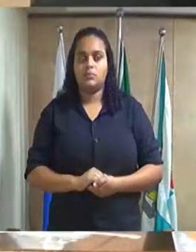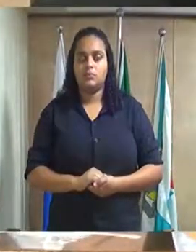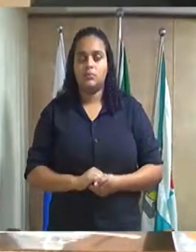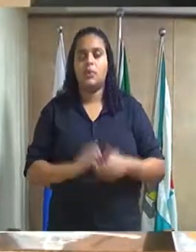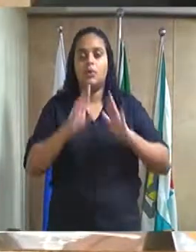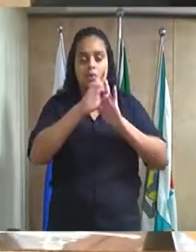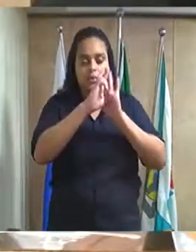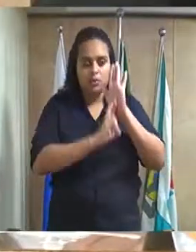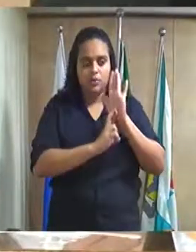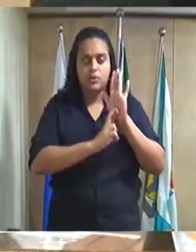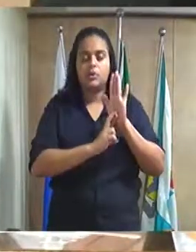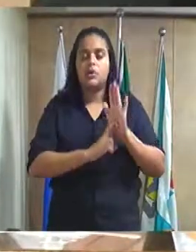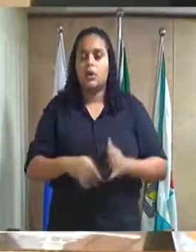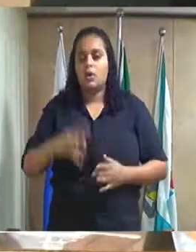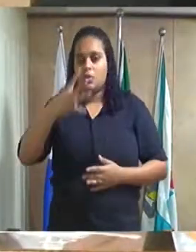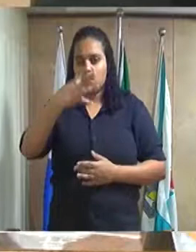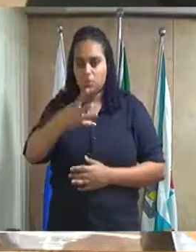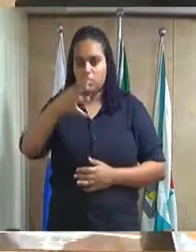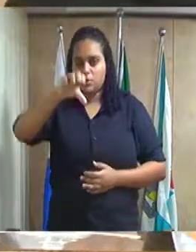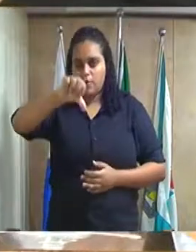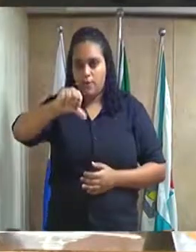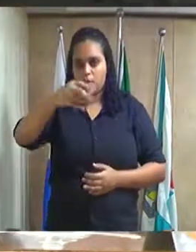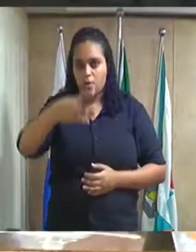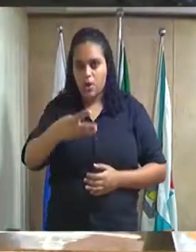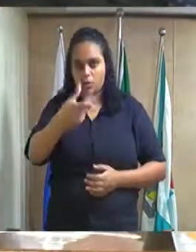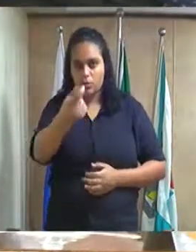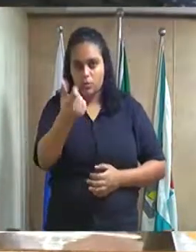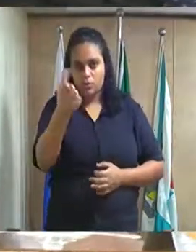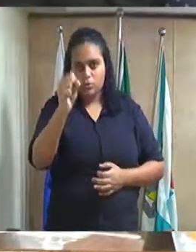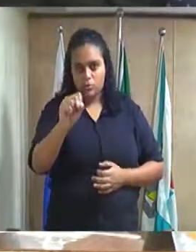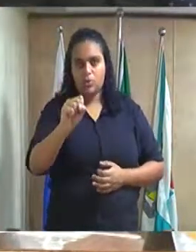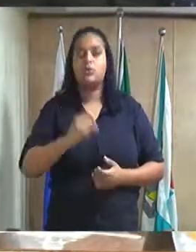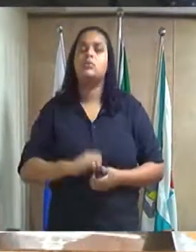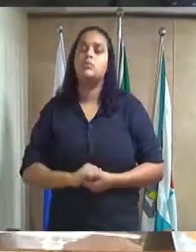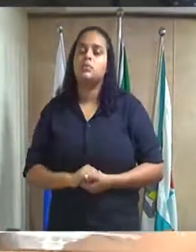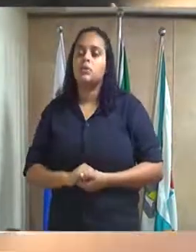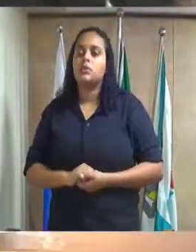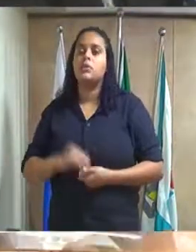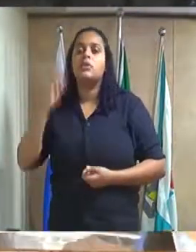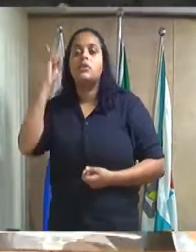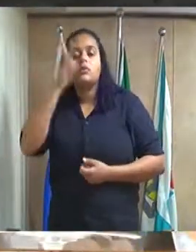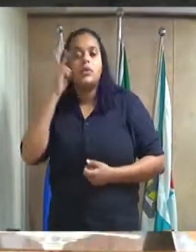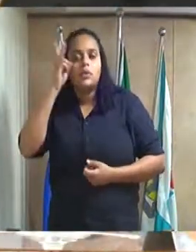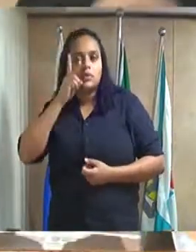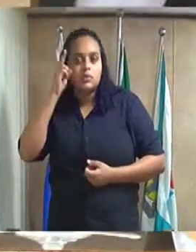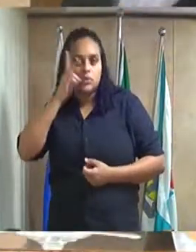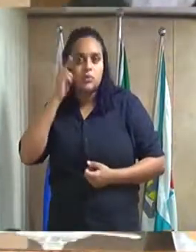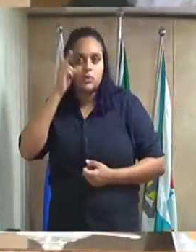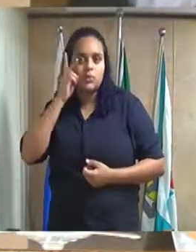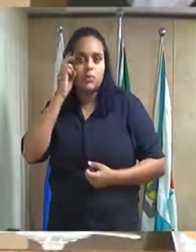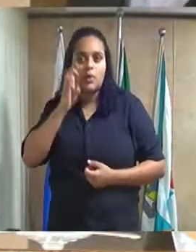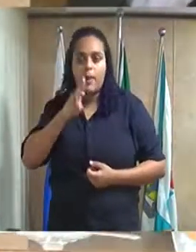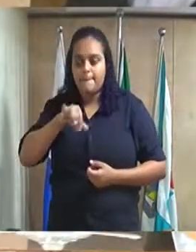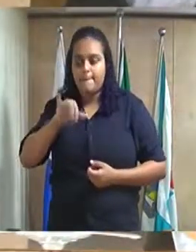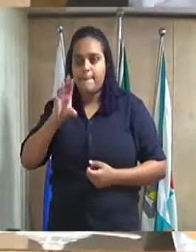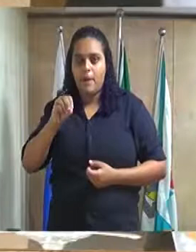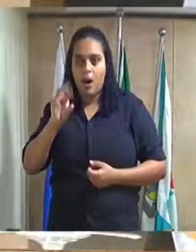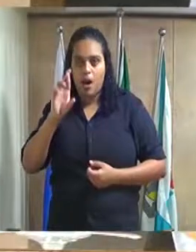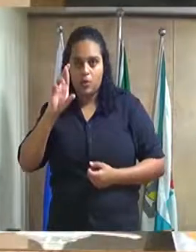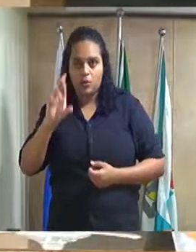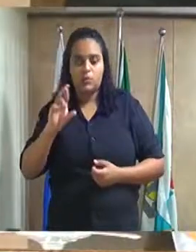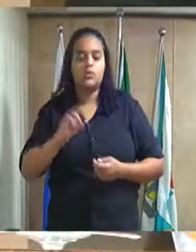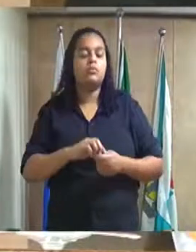Requerimento número 494-2018, do excelentíssimo senhor vereador Marcos Tavares,